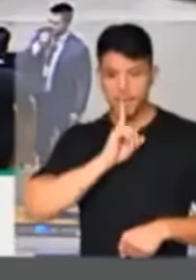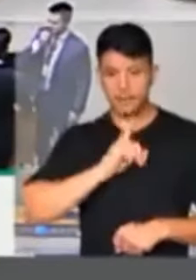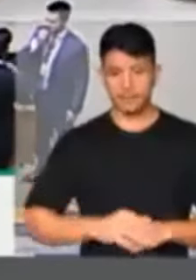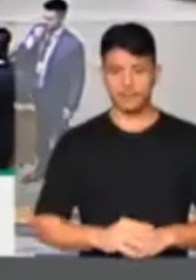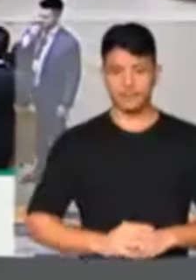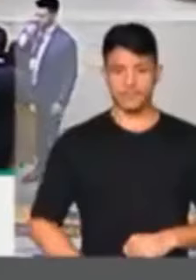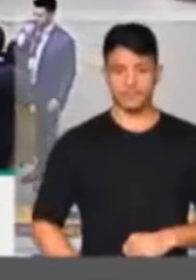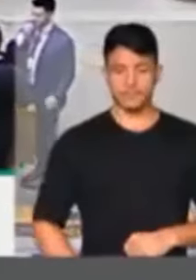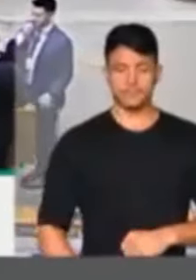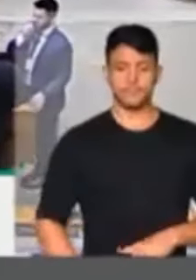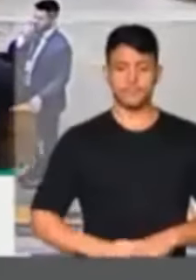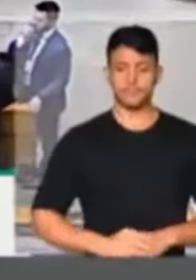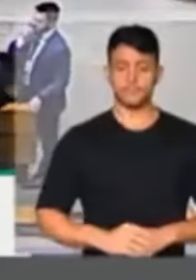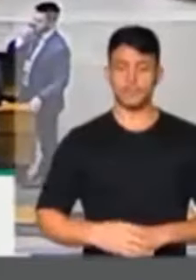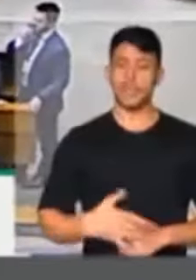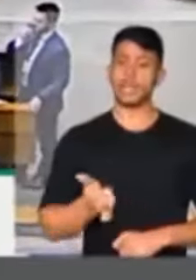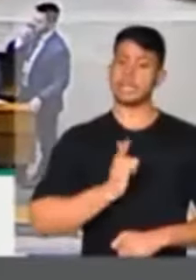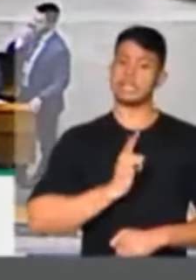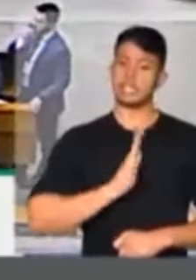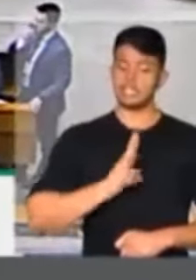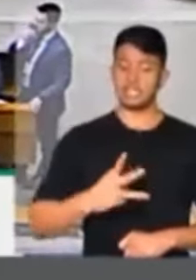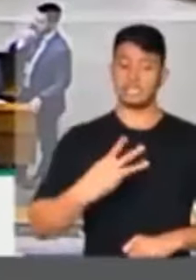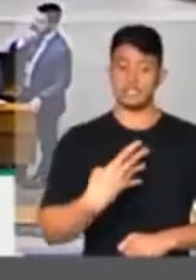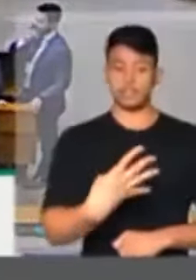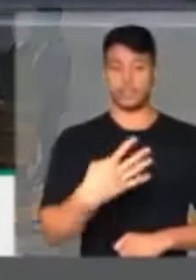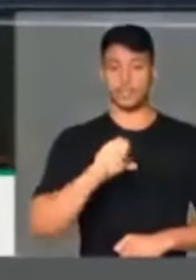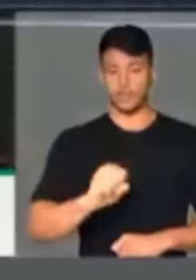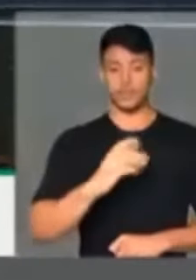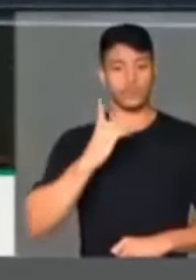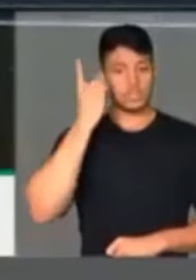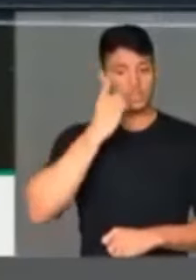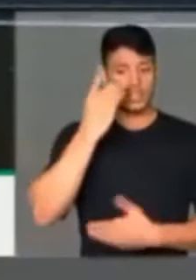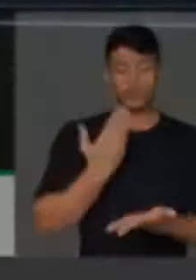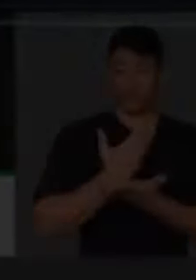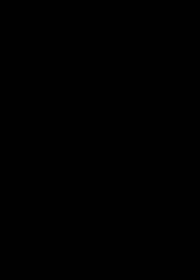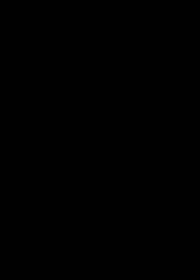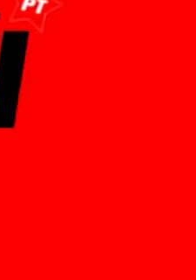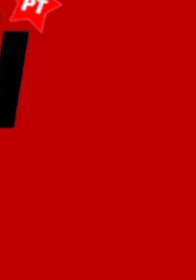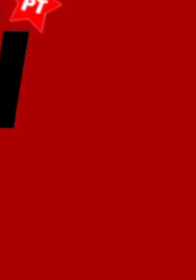A lista de presença disso com o aparecimento 348, senhoras deputadas e senhores deputados. Passe a sorte do dia.